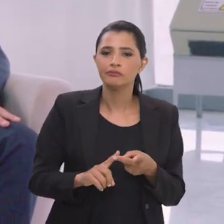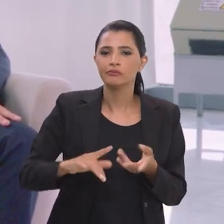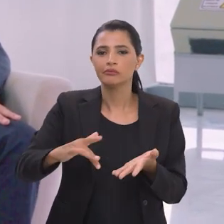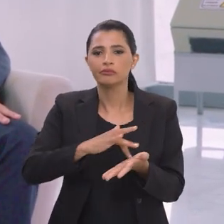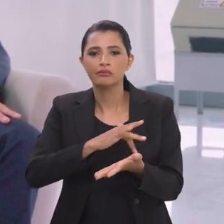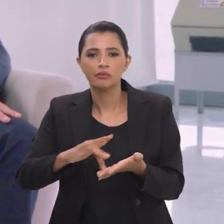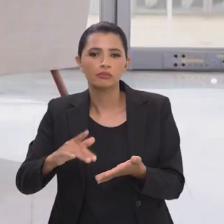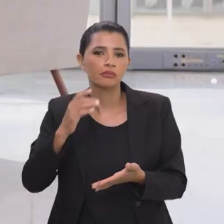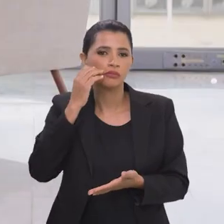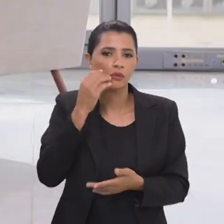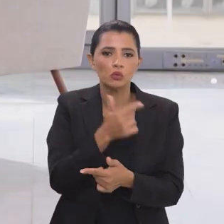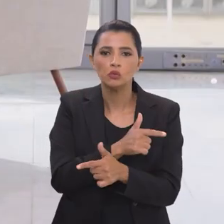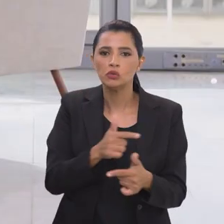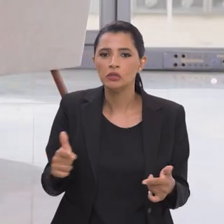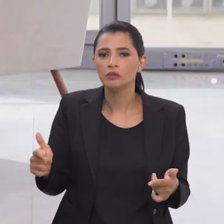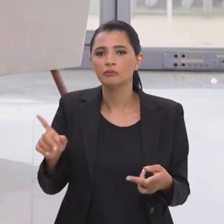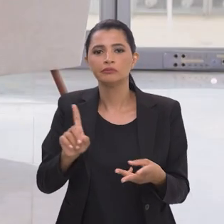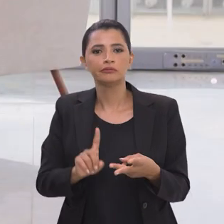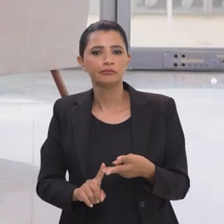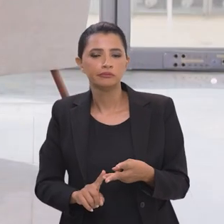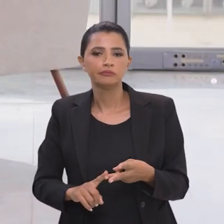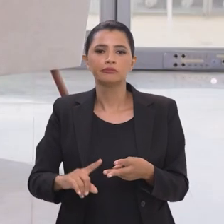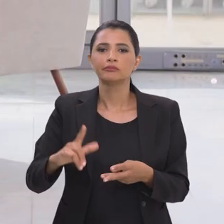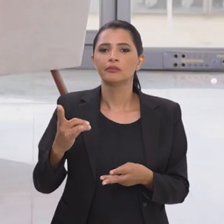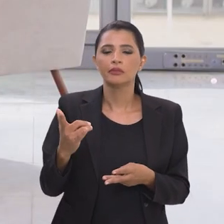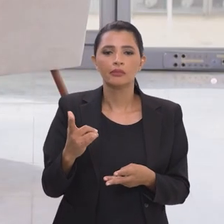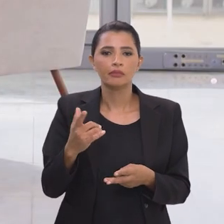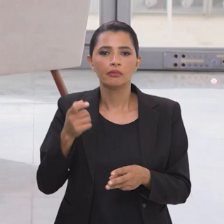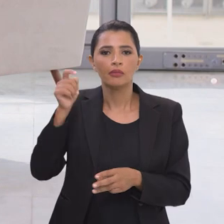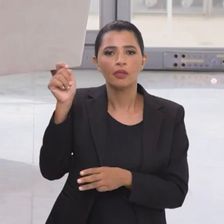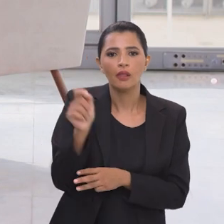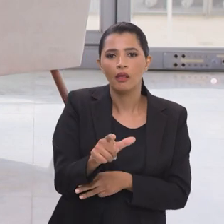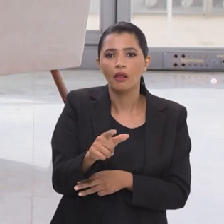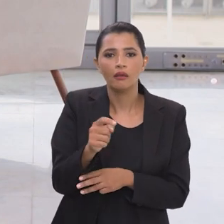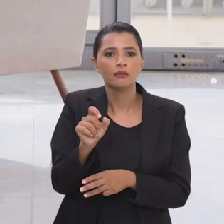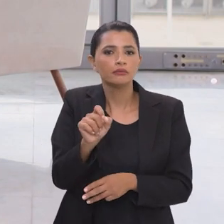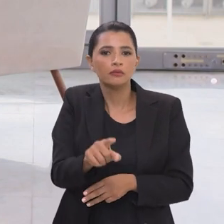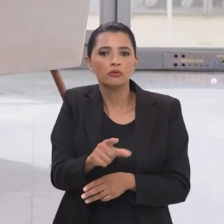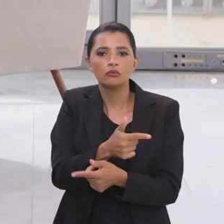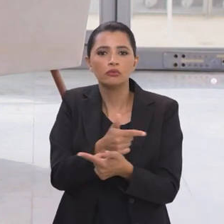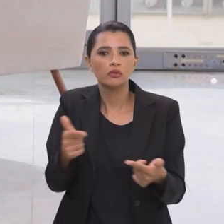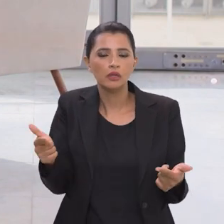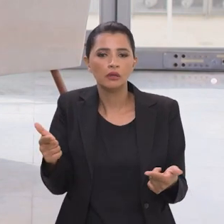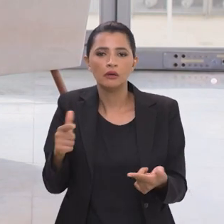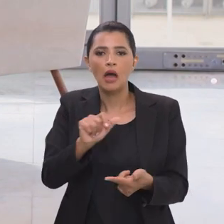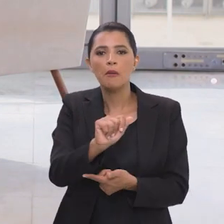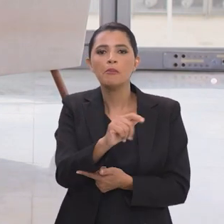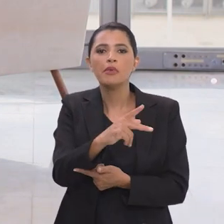existia smartphones não existiam Telegram aplicativos a